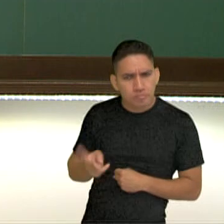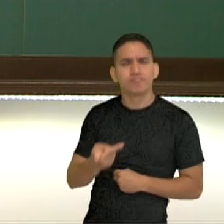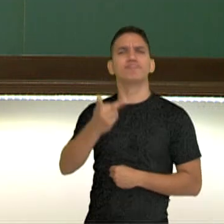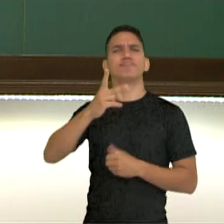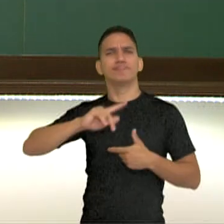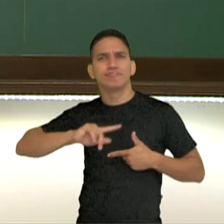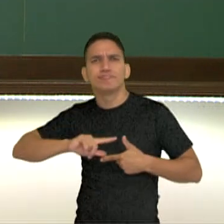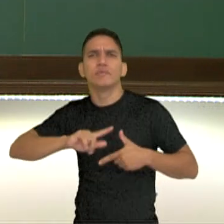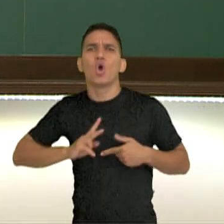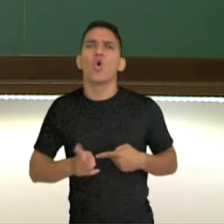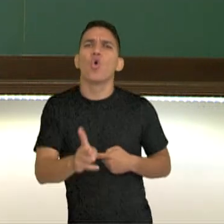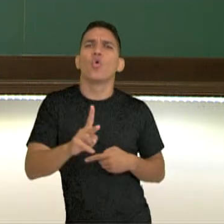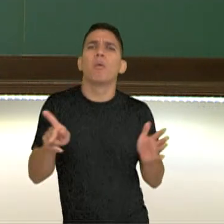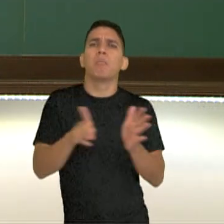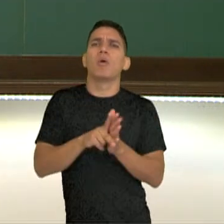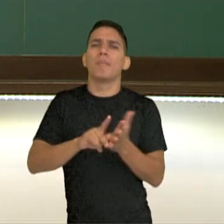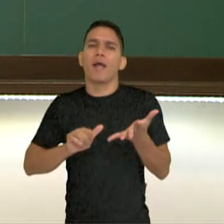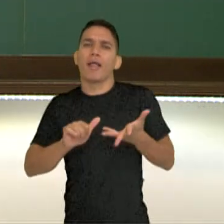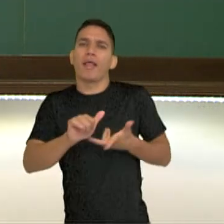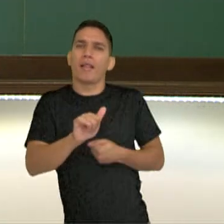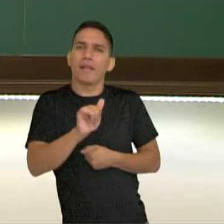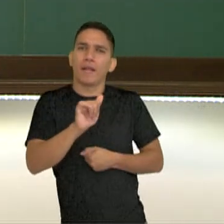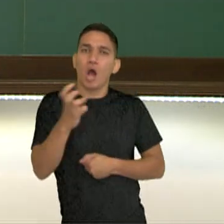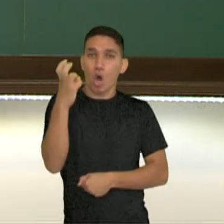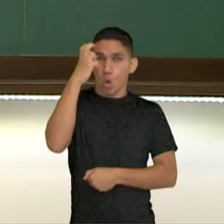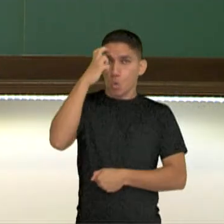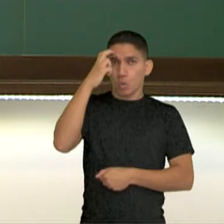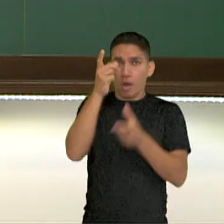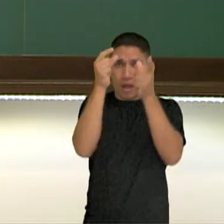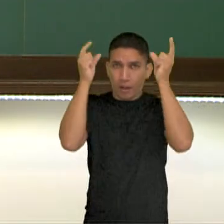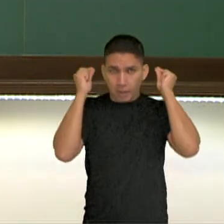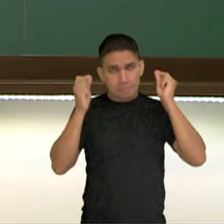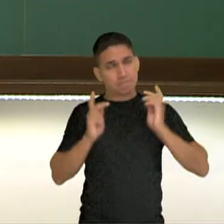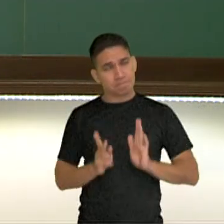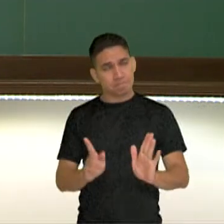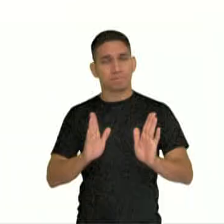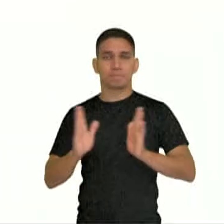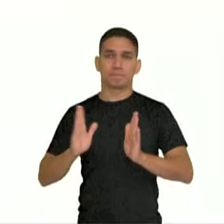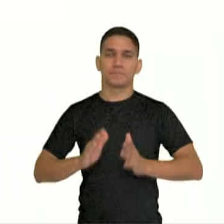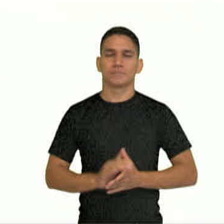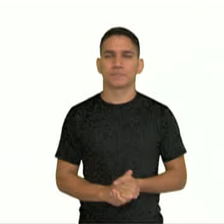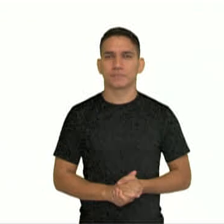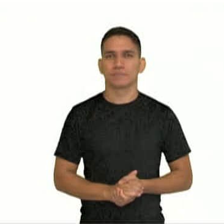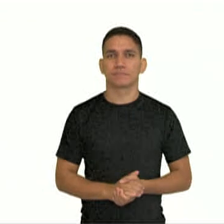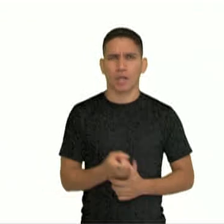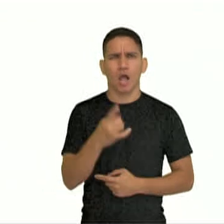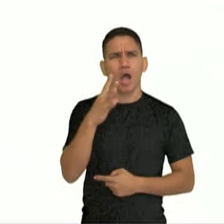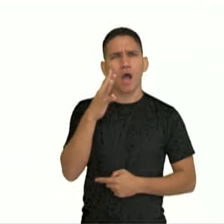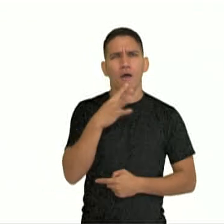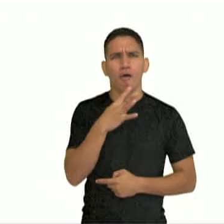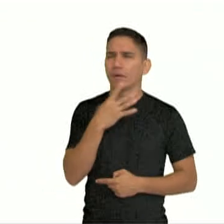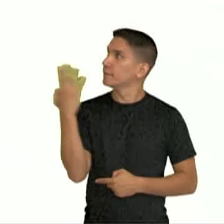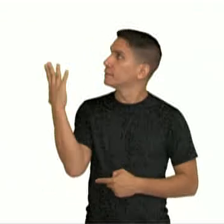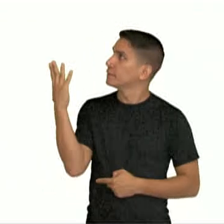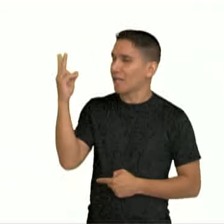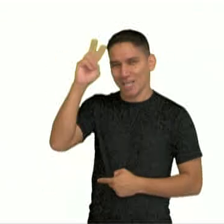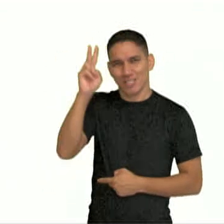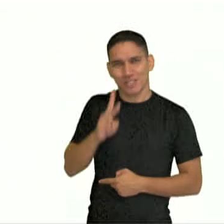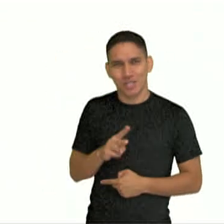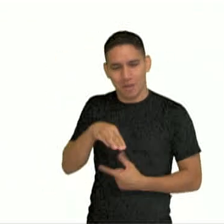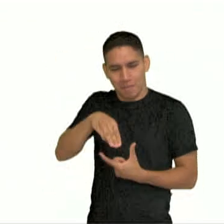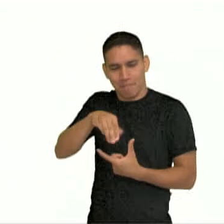elementos presentes na cultura grega no período de seu poder. Você conhece a história da maratona?